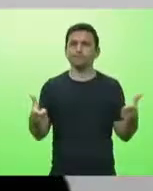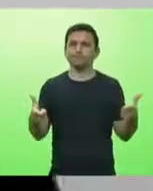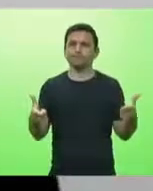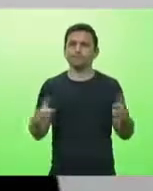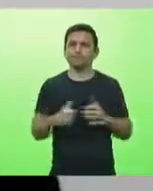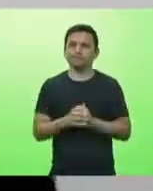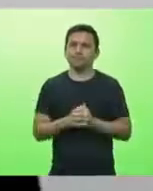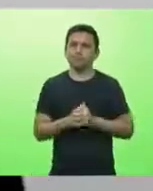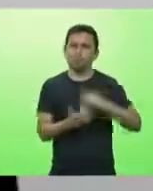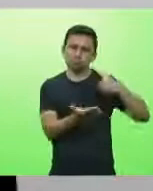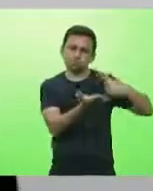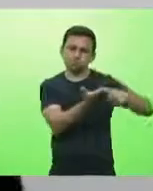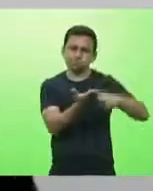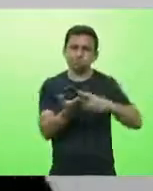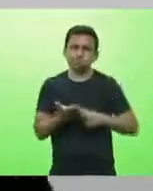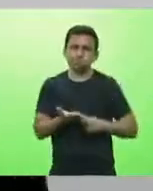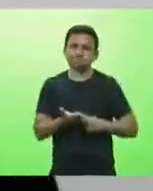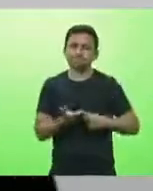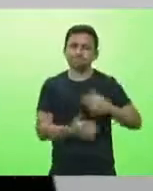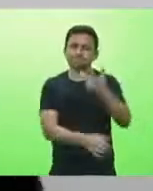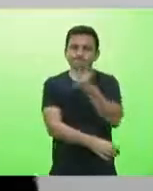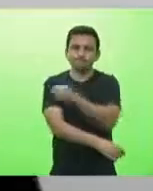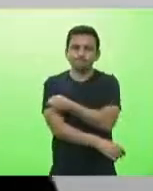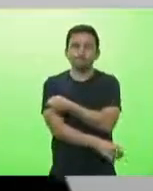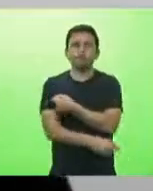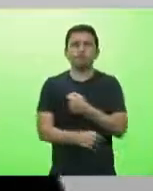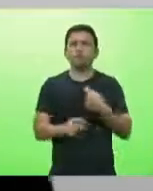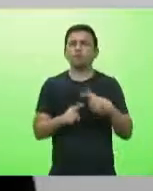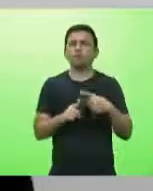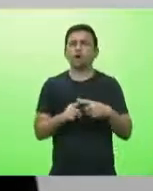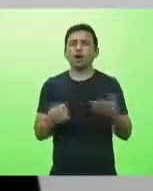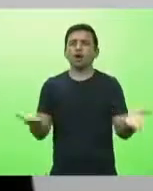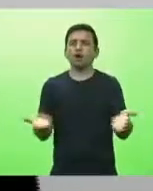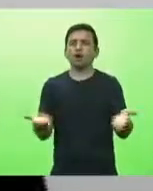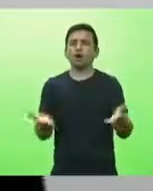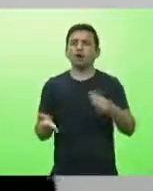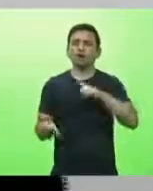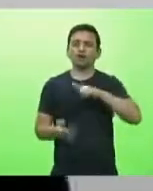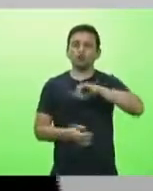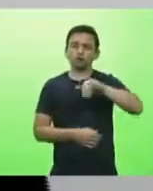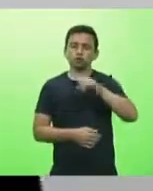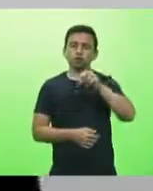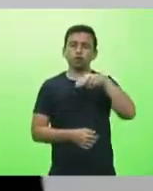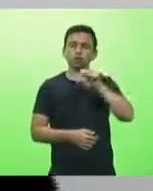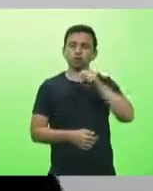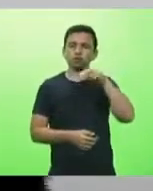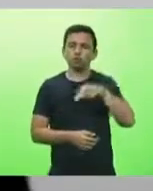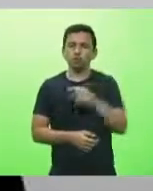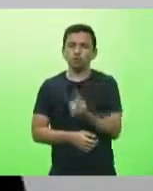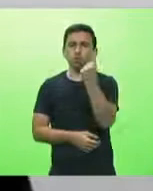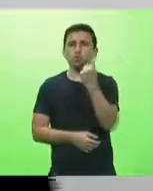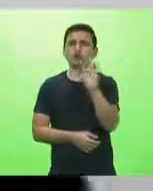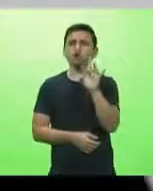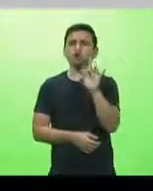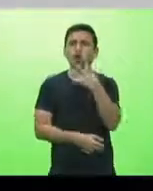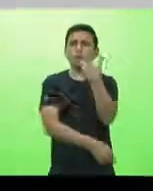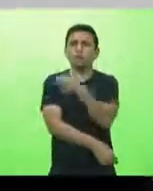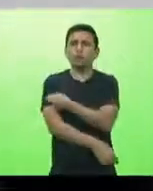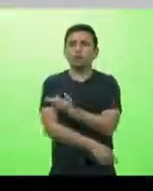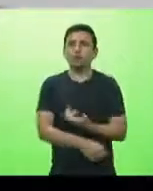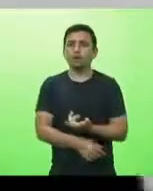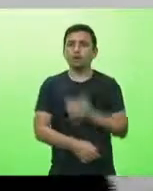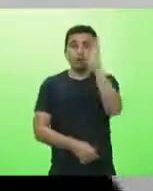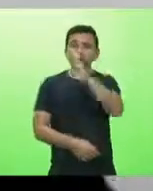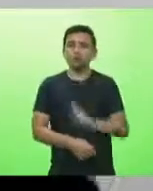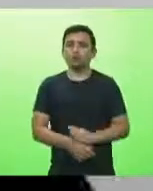os acordos de vacina porque agora mesmo saiu a vacina da Johnson & Johnson uma dose só mas pasmem o Brasil